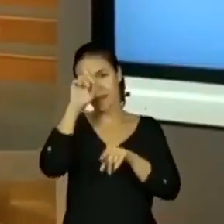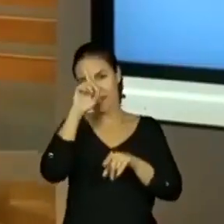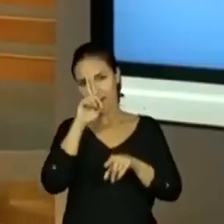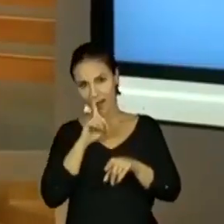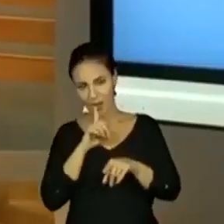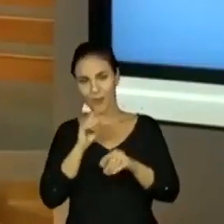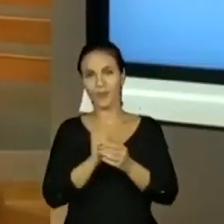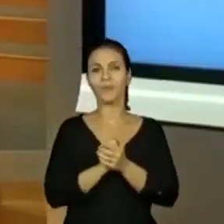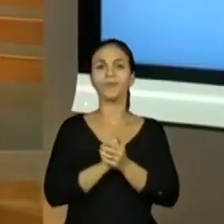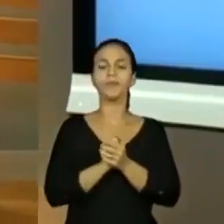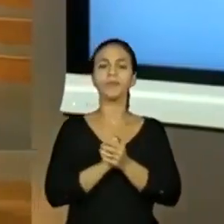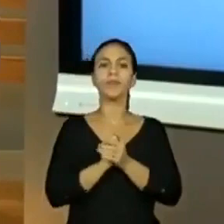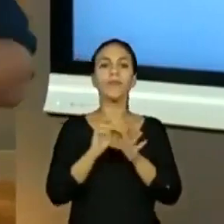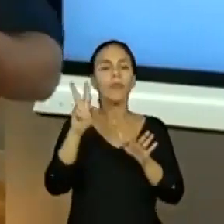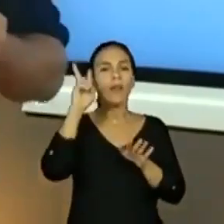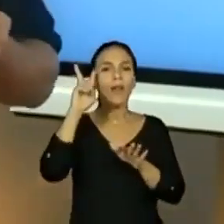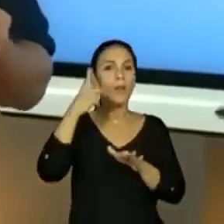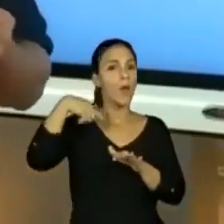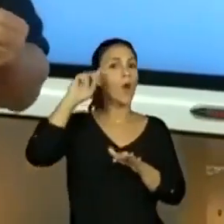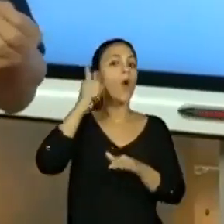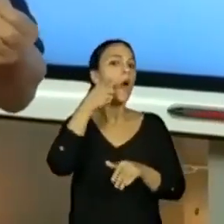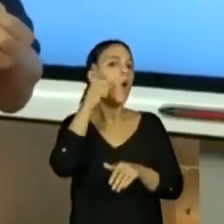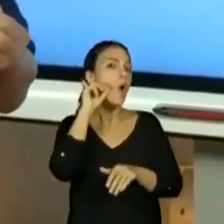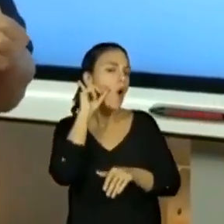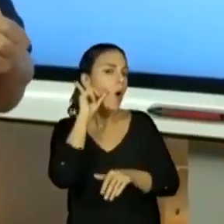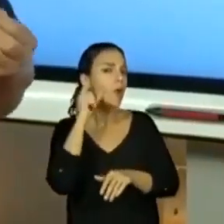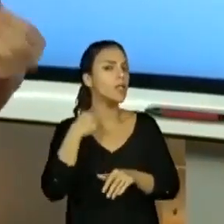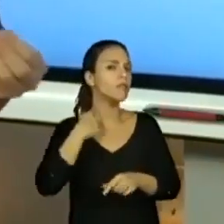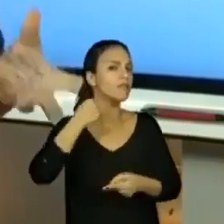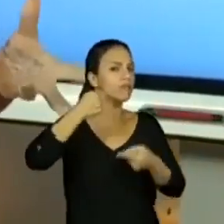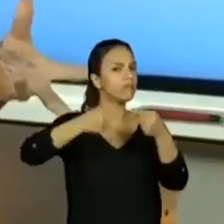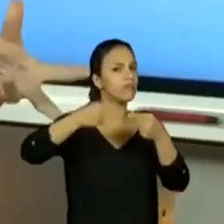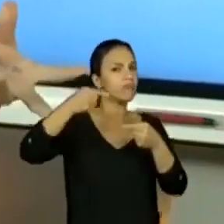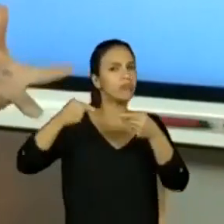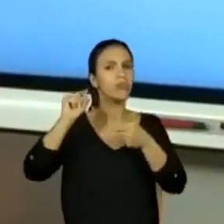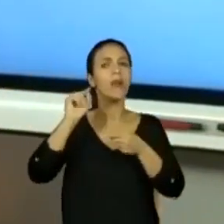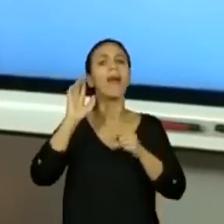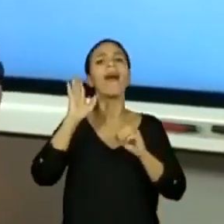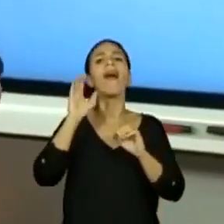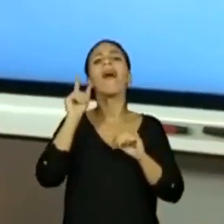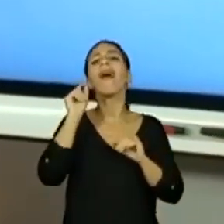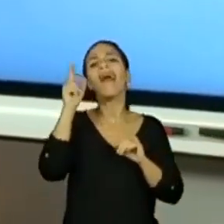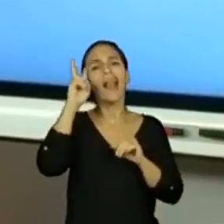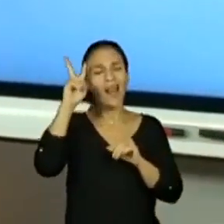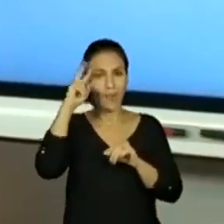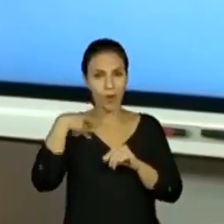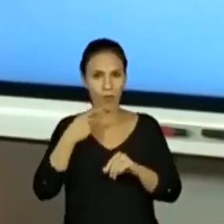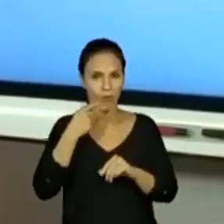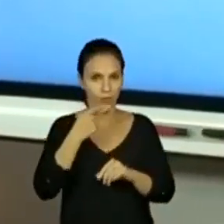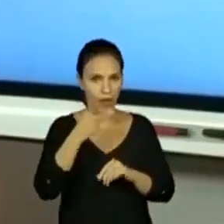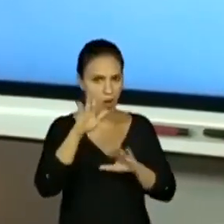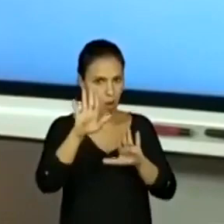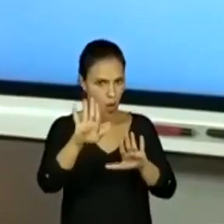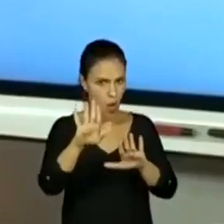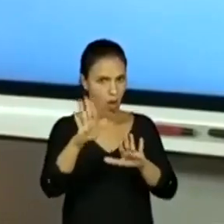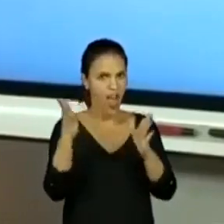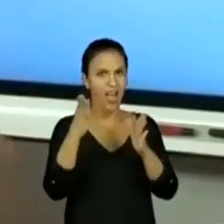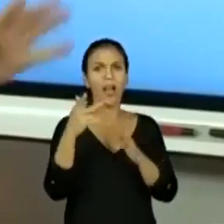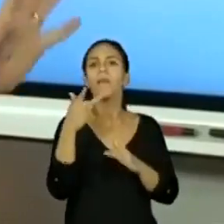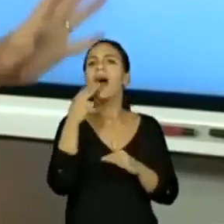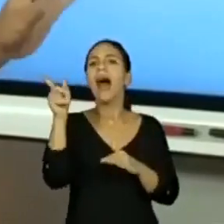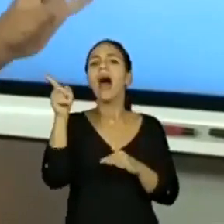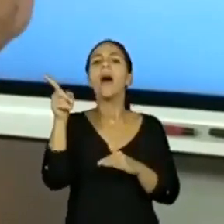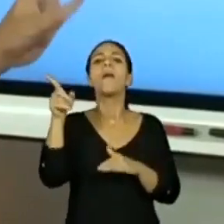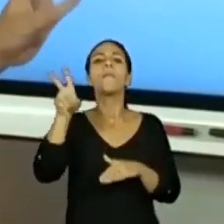Ontem, eu cheguei e comecei a discutir a, digamos, quem já estava aqui no Brasil. Lembra que eu falei para vocês que agora a gente não vai mais usar aquele